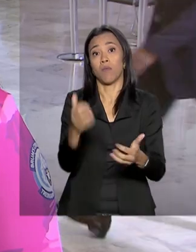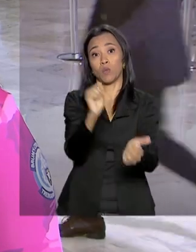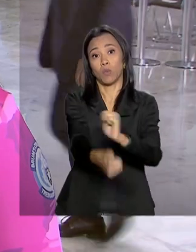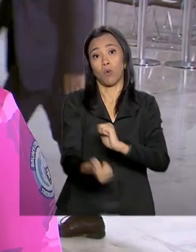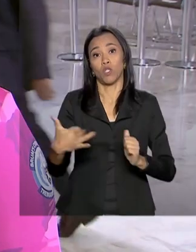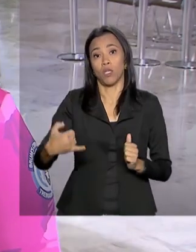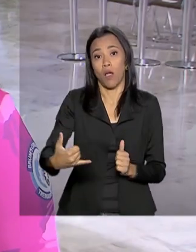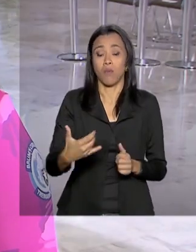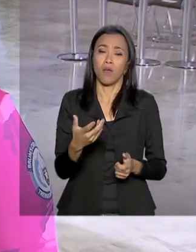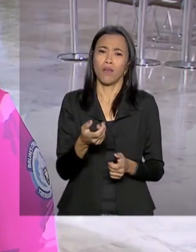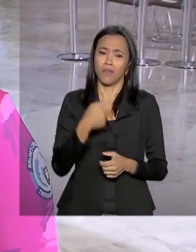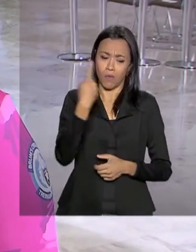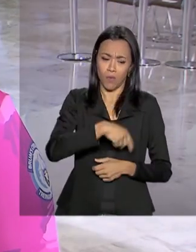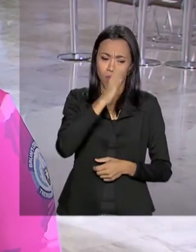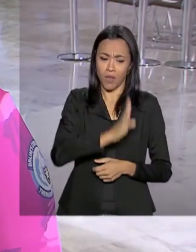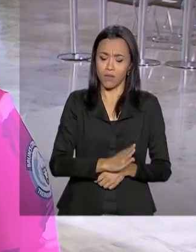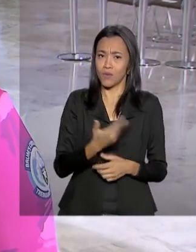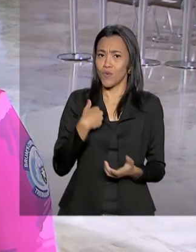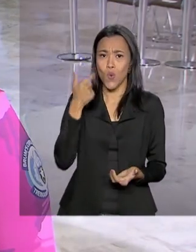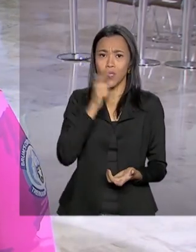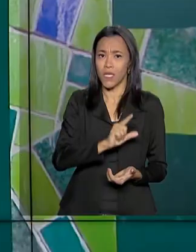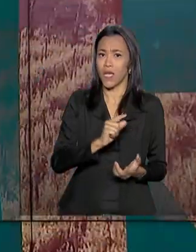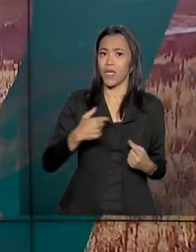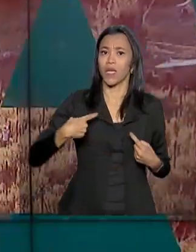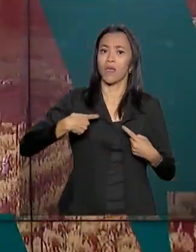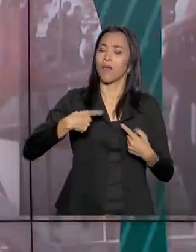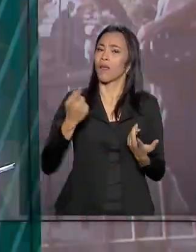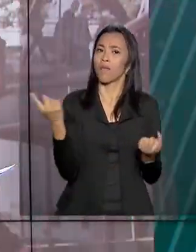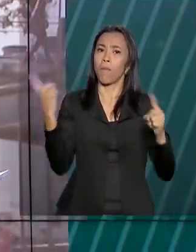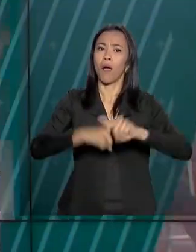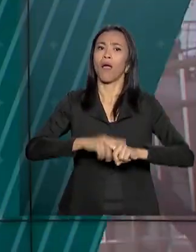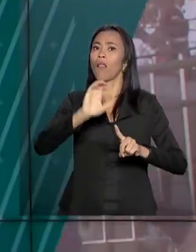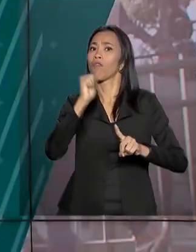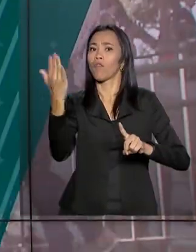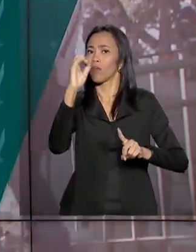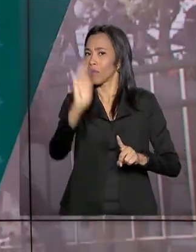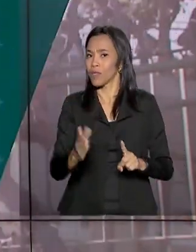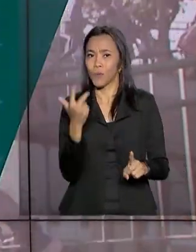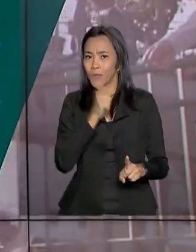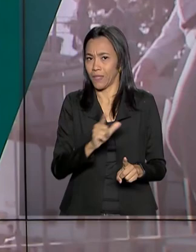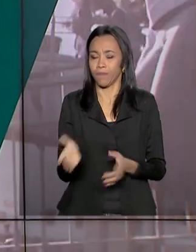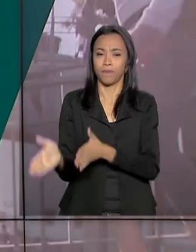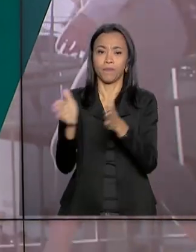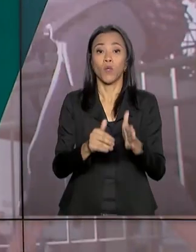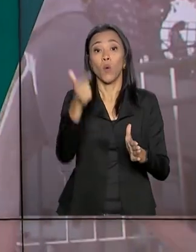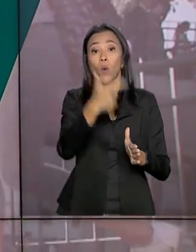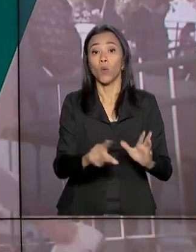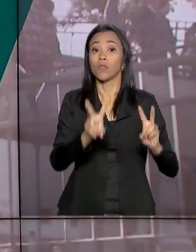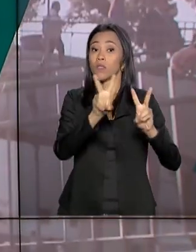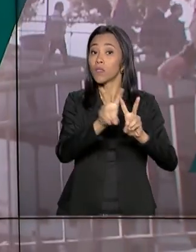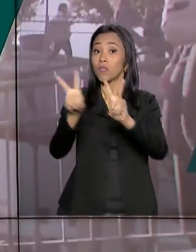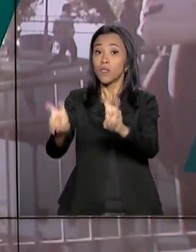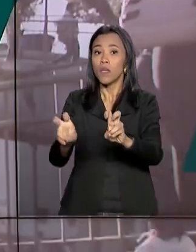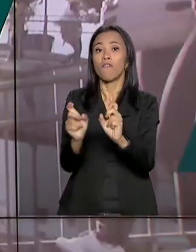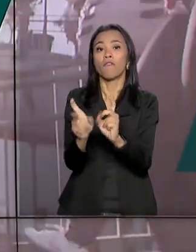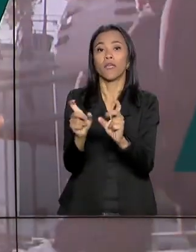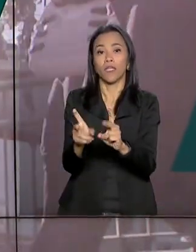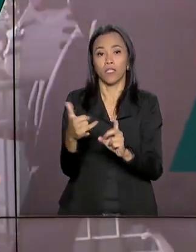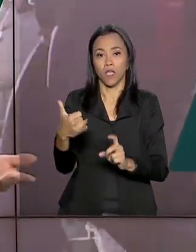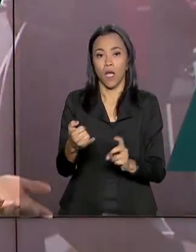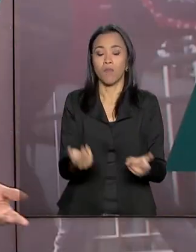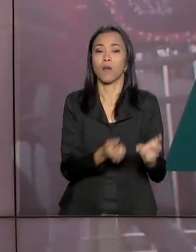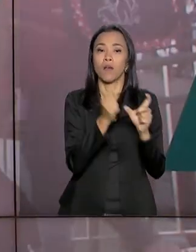brasileiro não consiga despontar lá fora. Outros destaques do decreto são a permissão para a venda de armas,